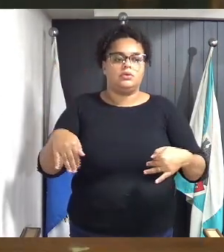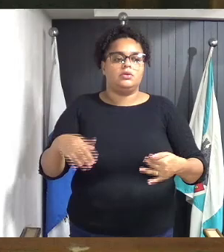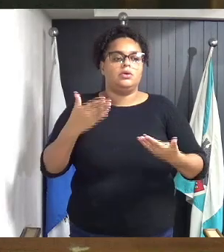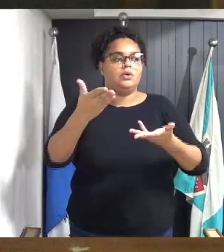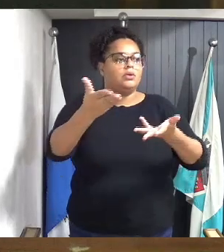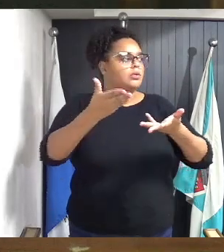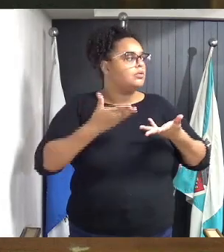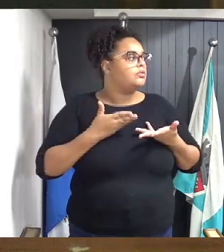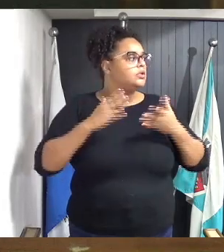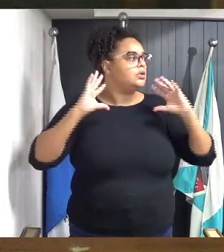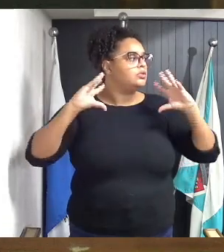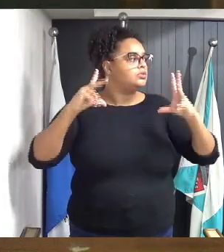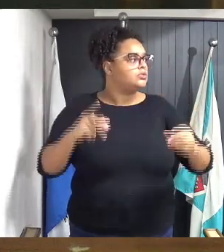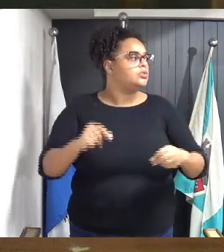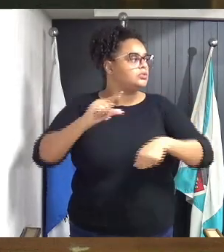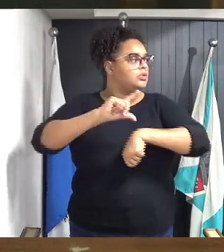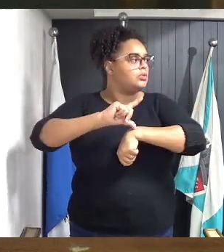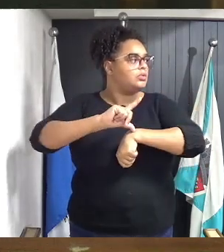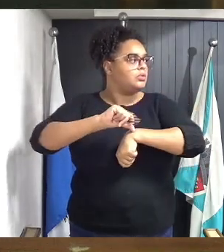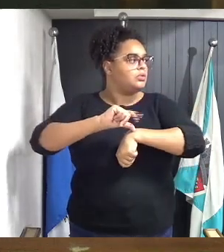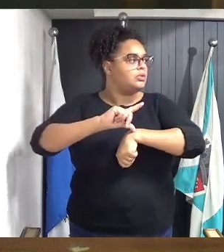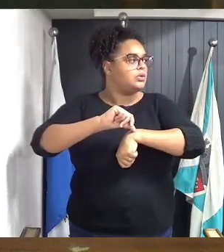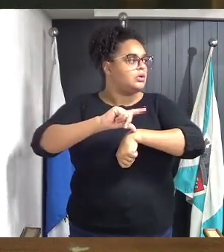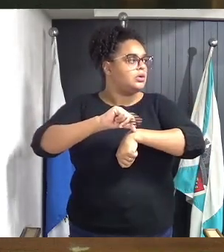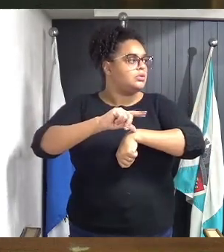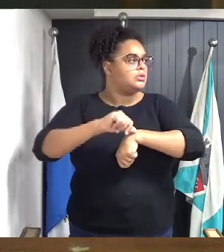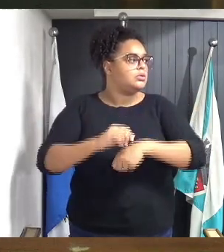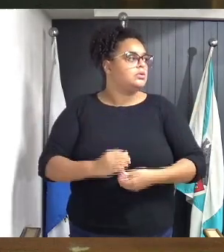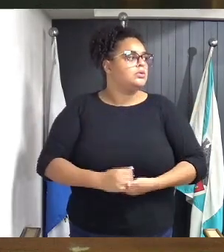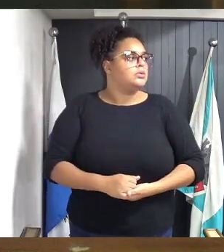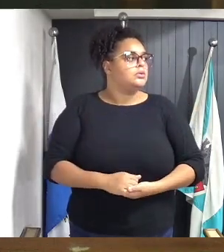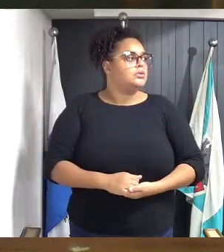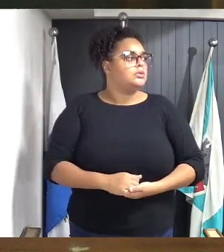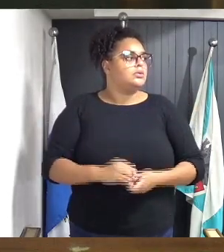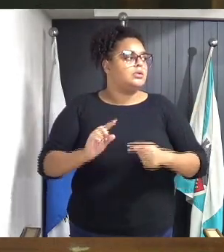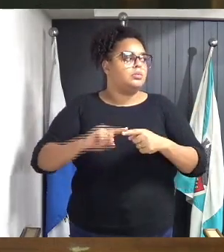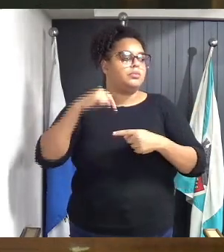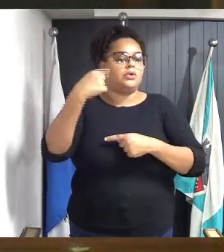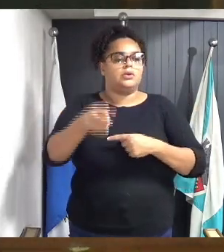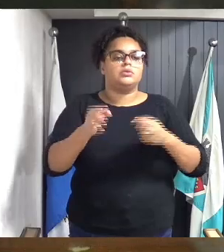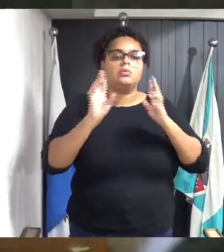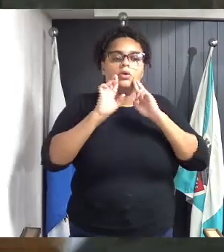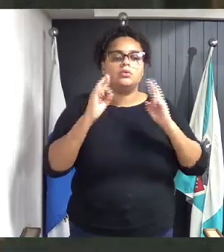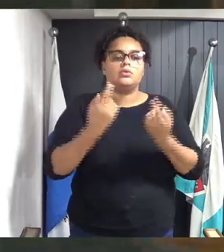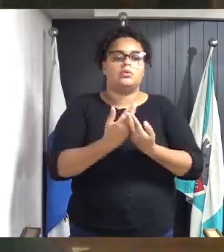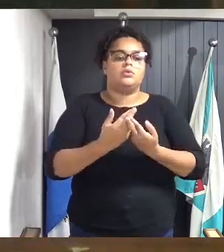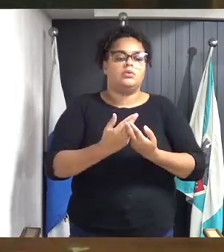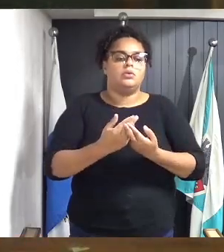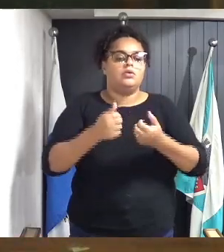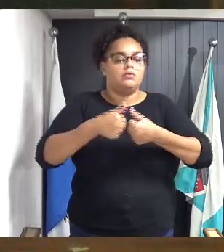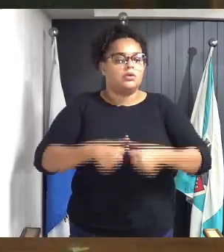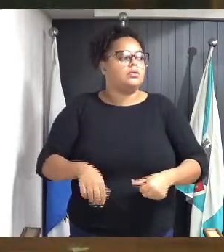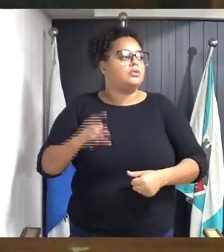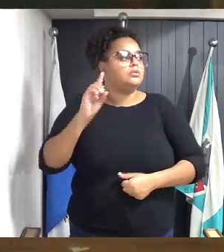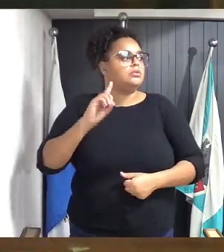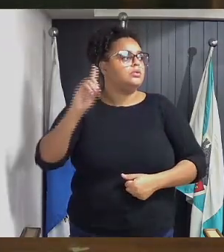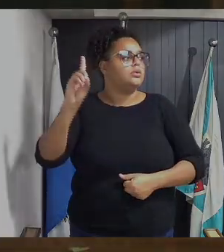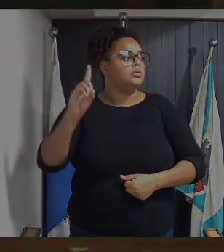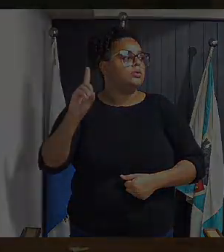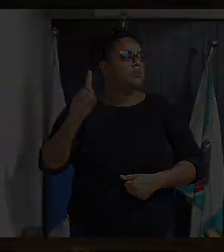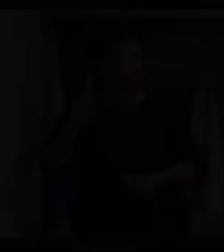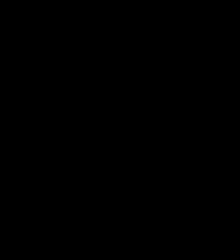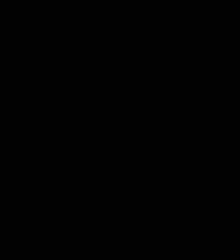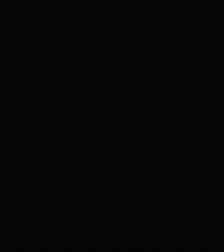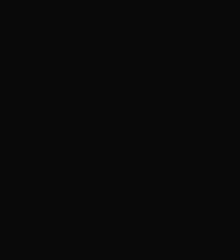convido a todos para o dia e o horário regimental da próxima sessão. Fiquem todos com Deus, e um